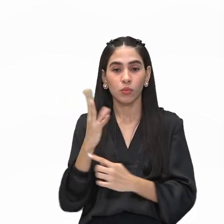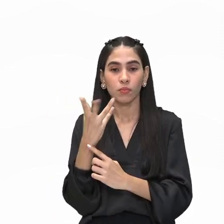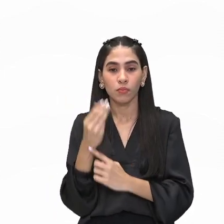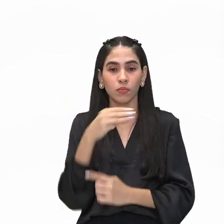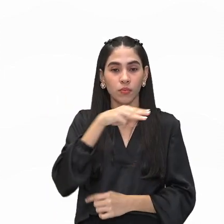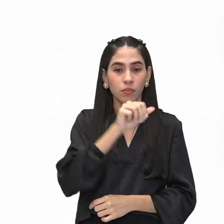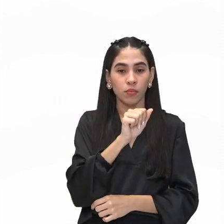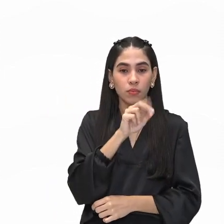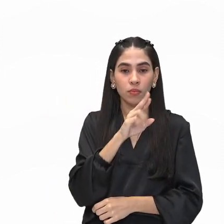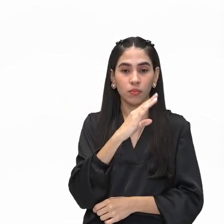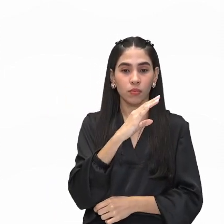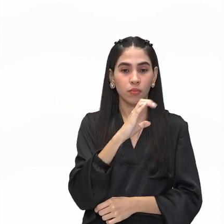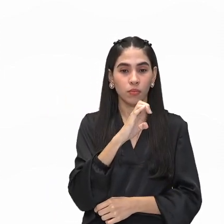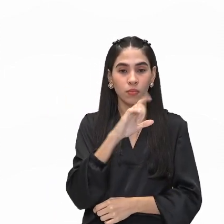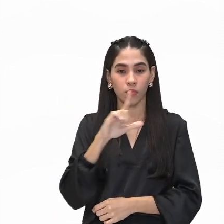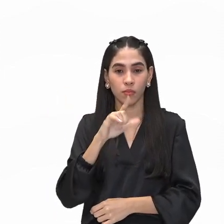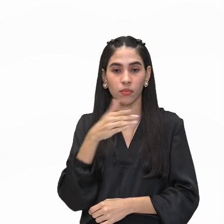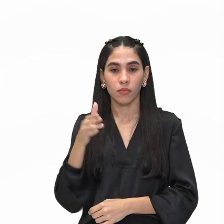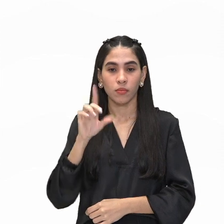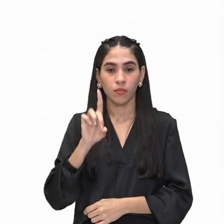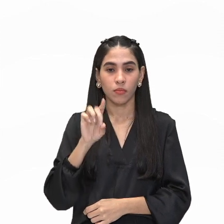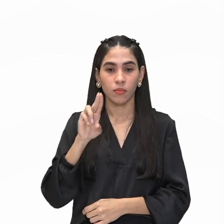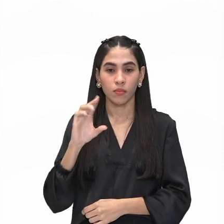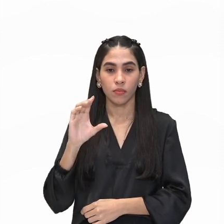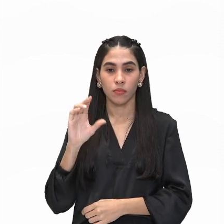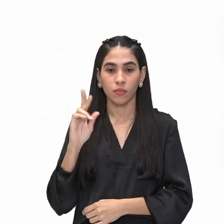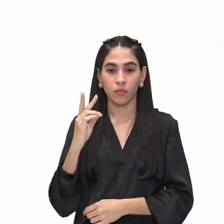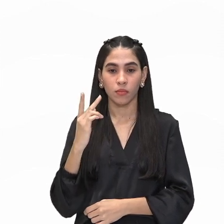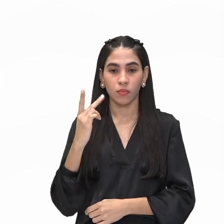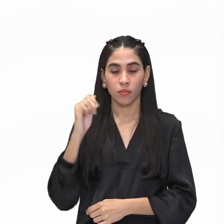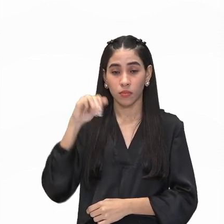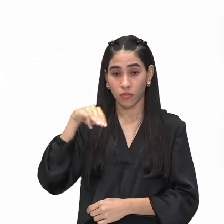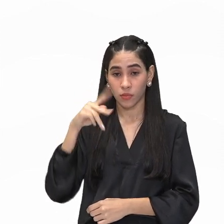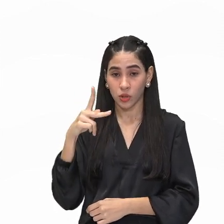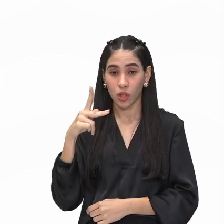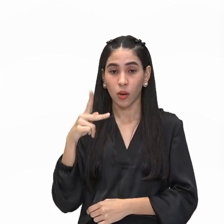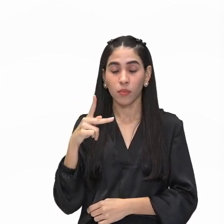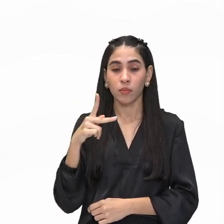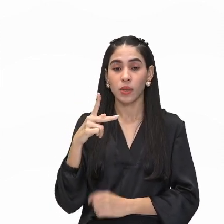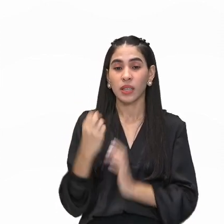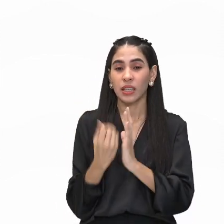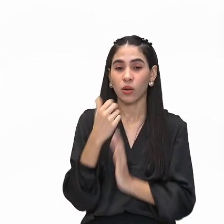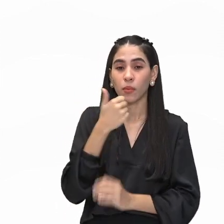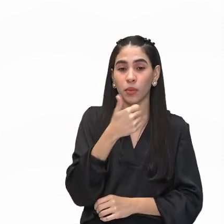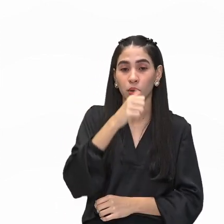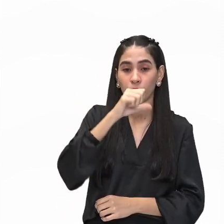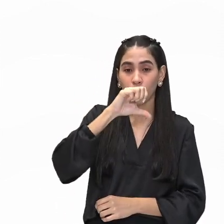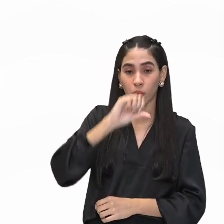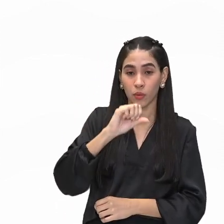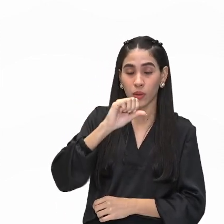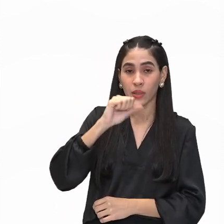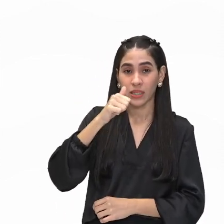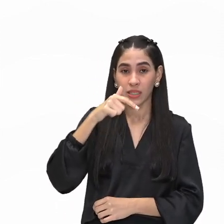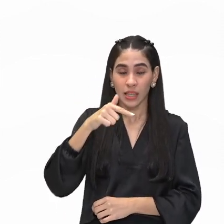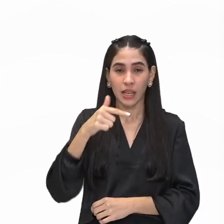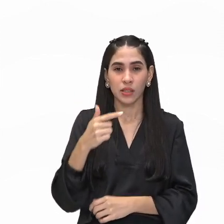que ela foi produzida em 1917. O que é que o Marcelo Duchamp fez? Ele pegou esse mictório, certo? Que o